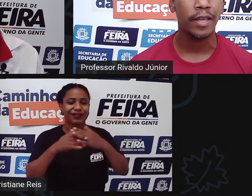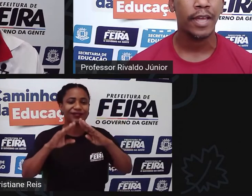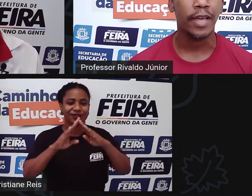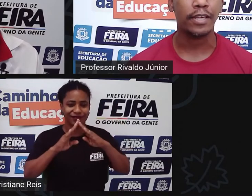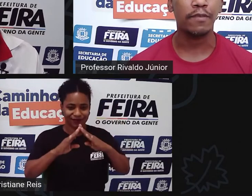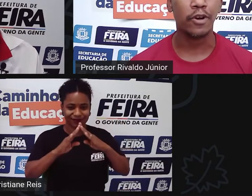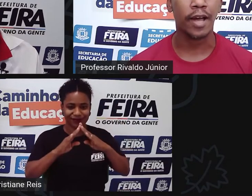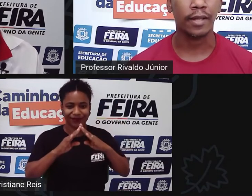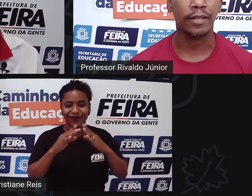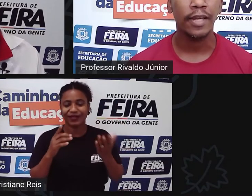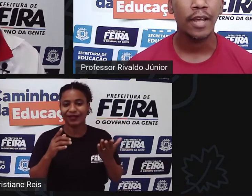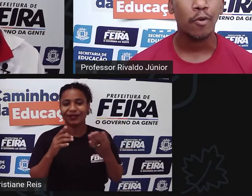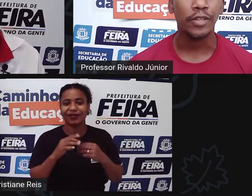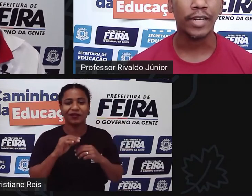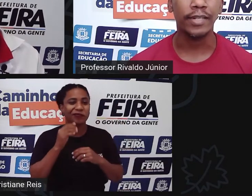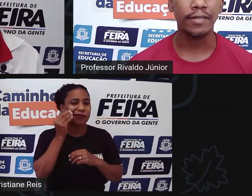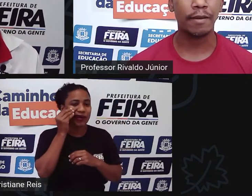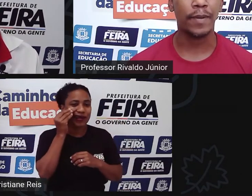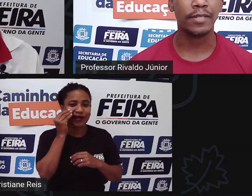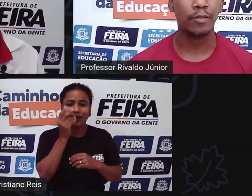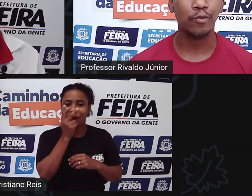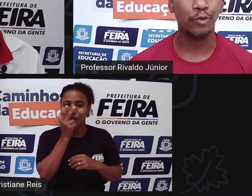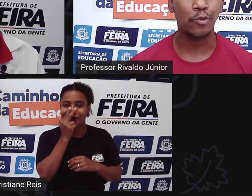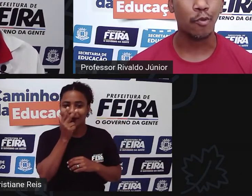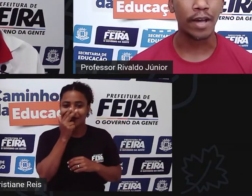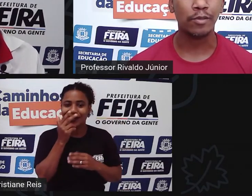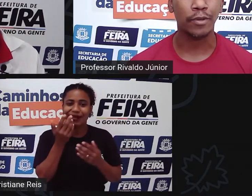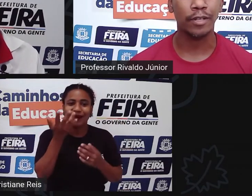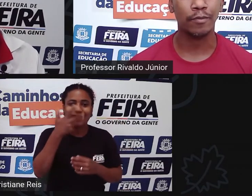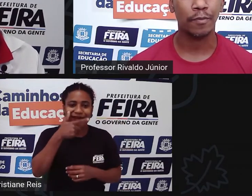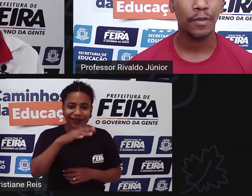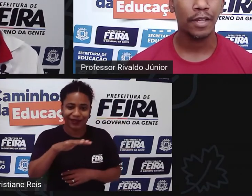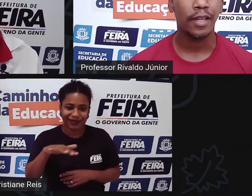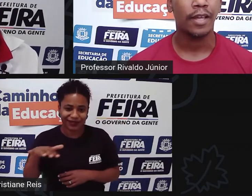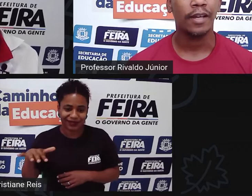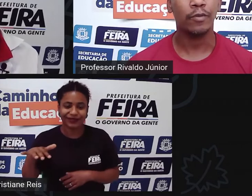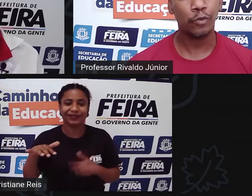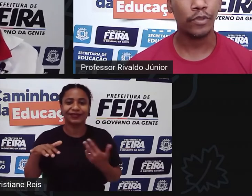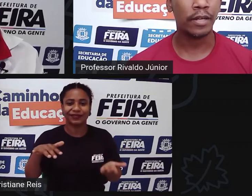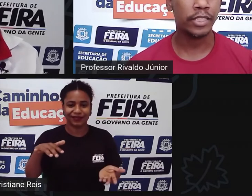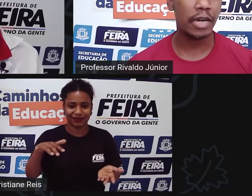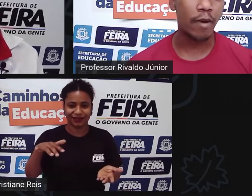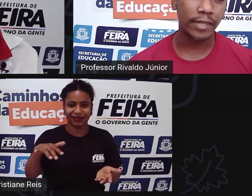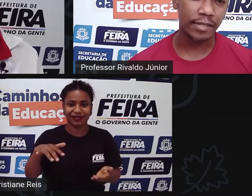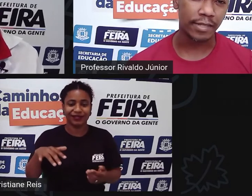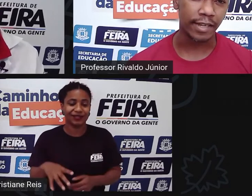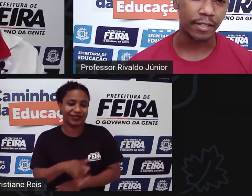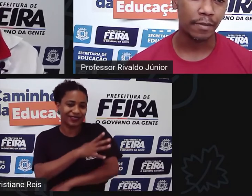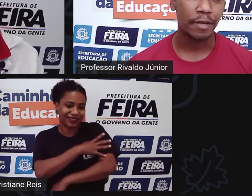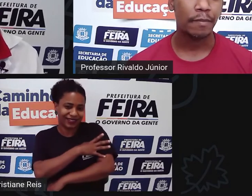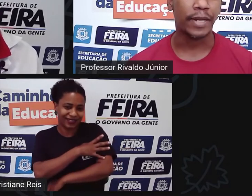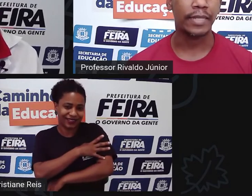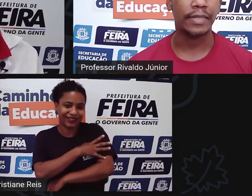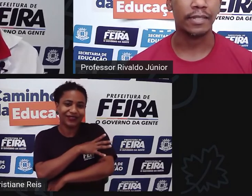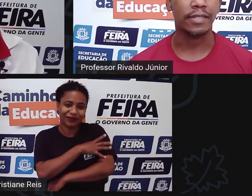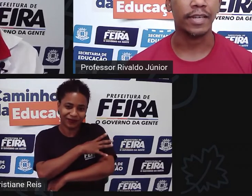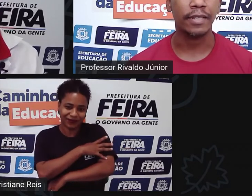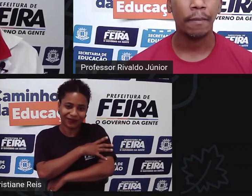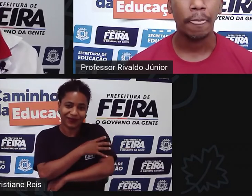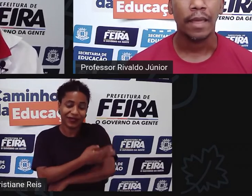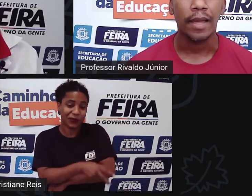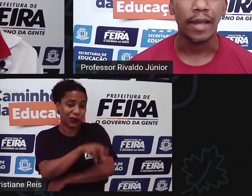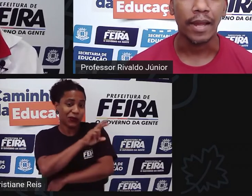uma forma equivocada quando a criança passa do quarto ano da antiga quarta série para a quinta